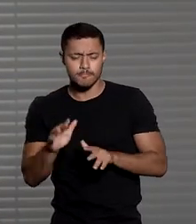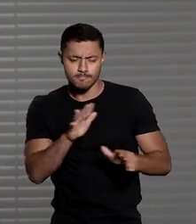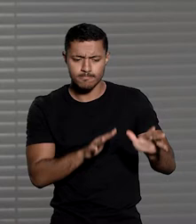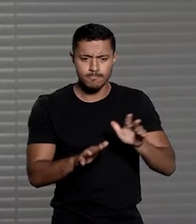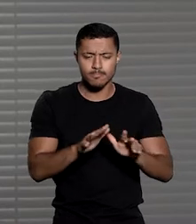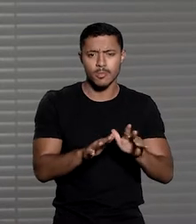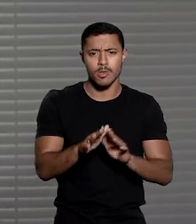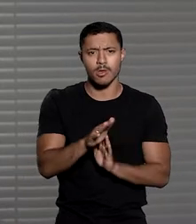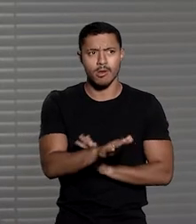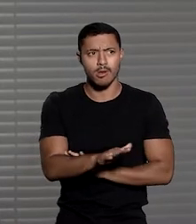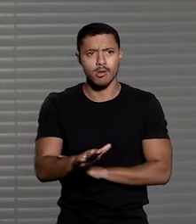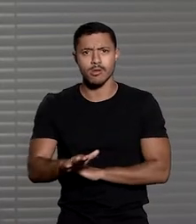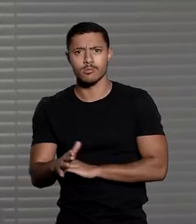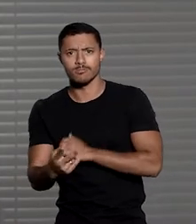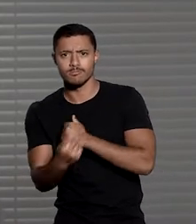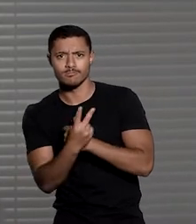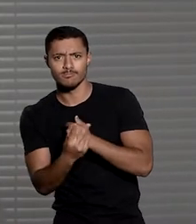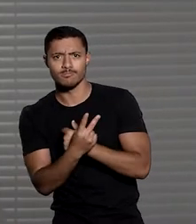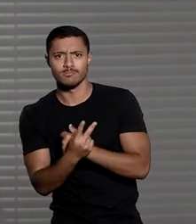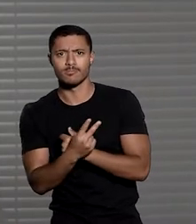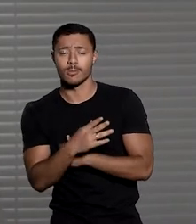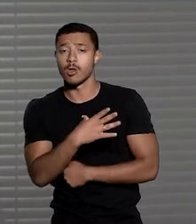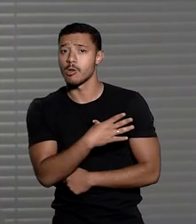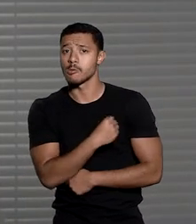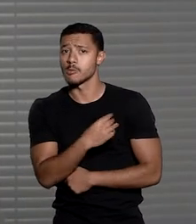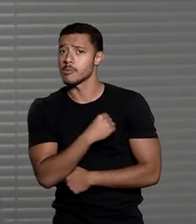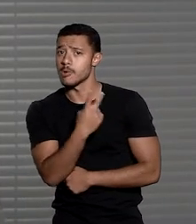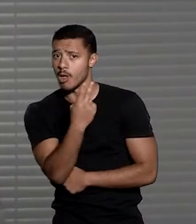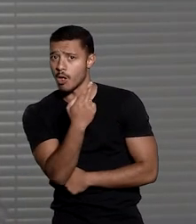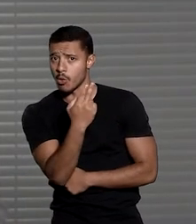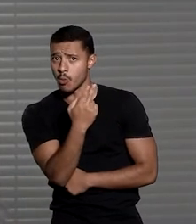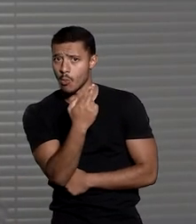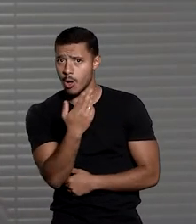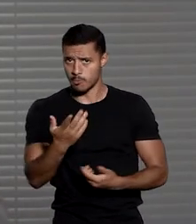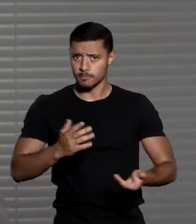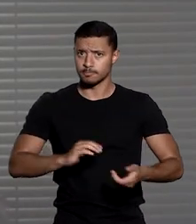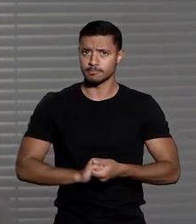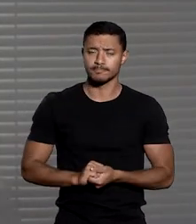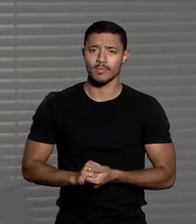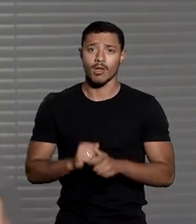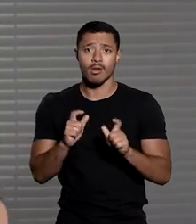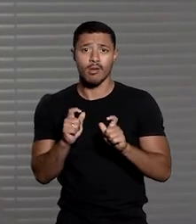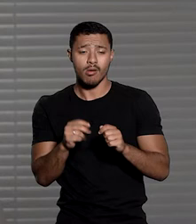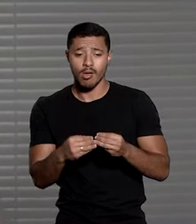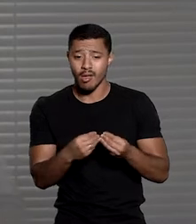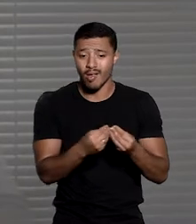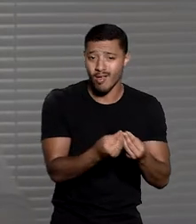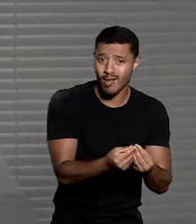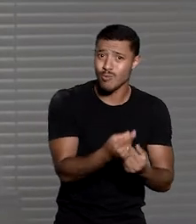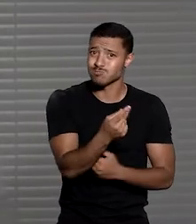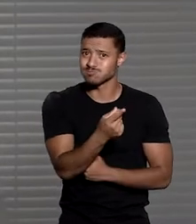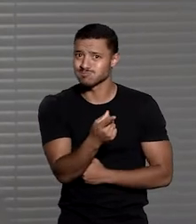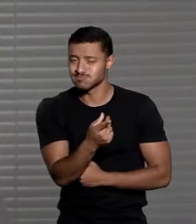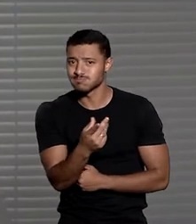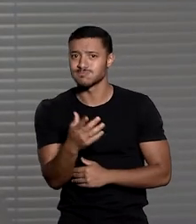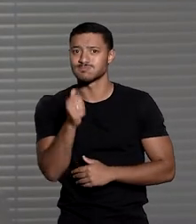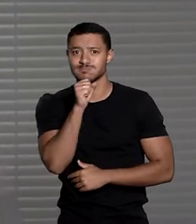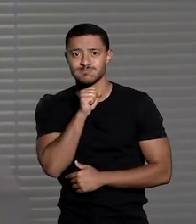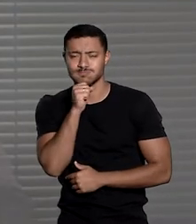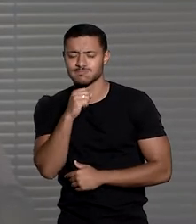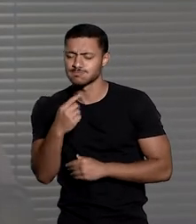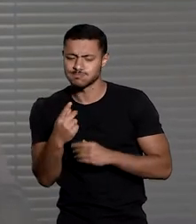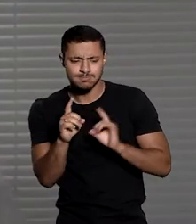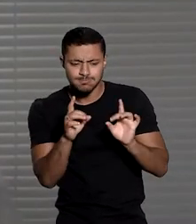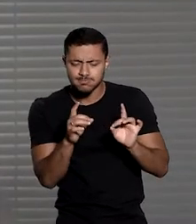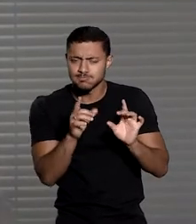equipararam o menor sob a guarda à condição de filho para fins previdenciários, de modo que a concessão da pensão não deveria se ater